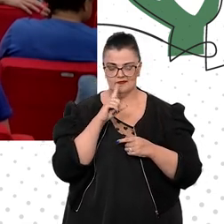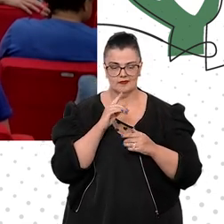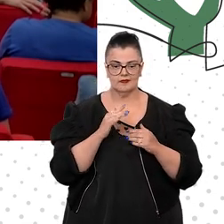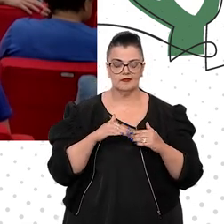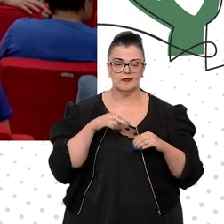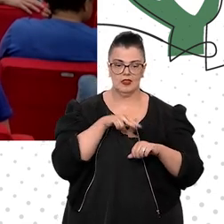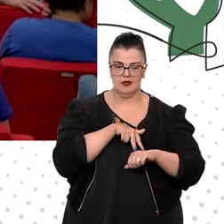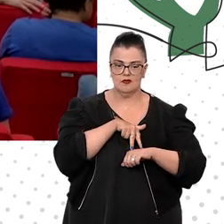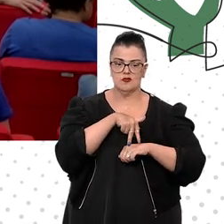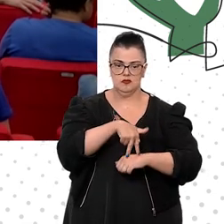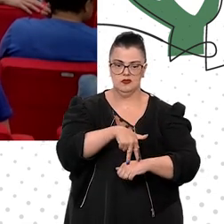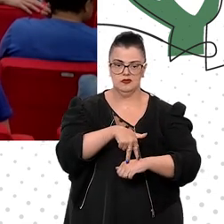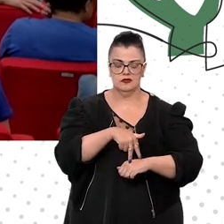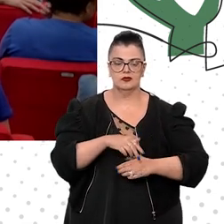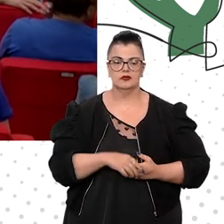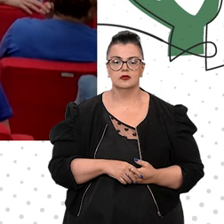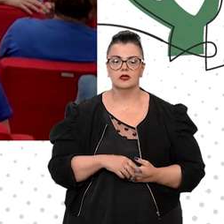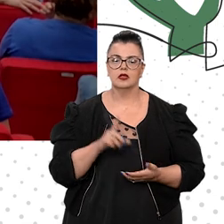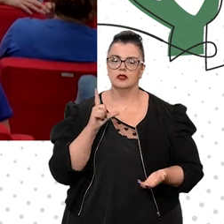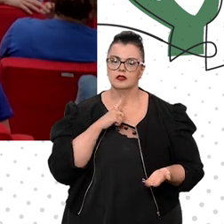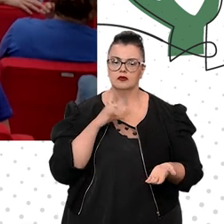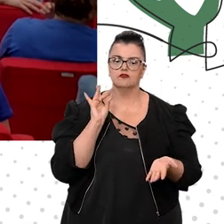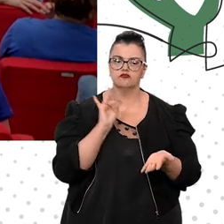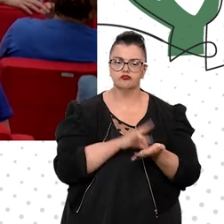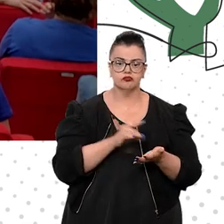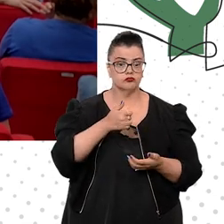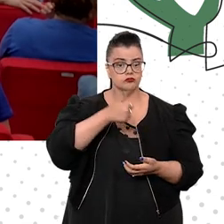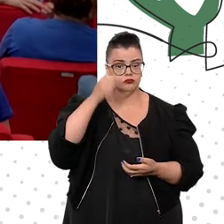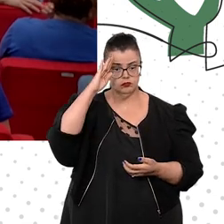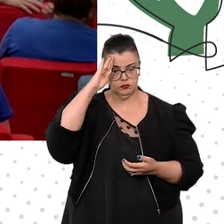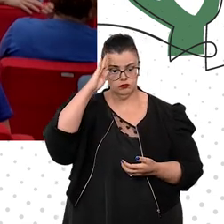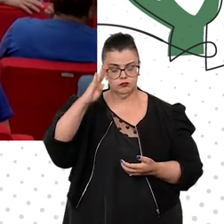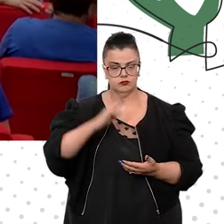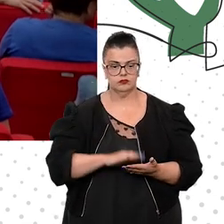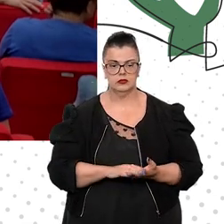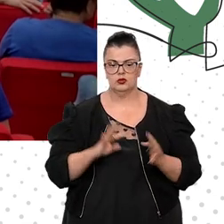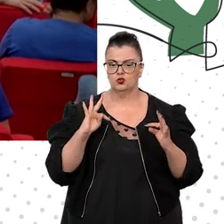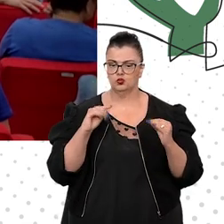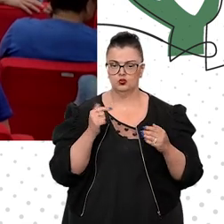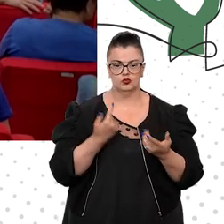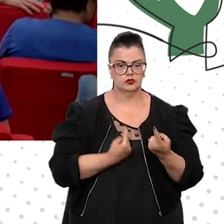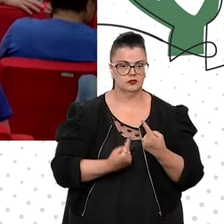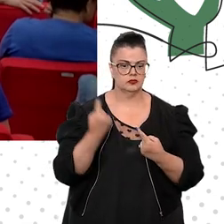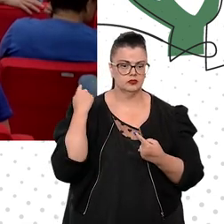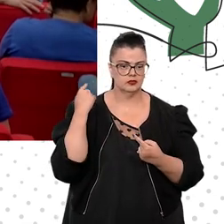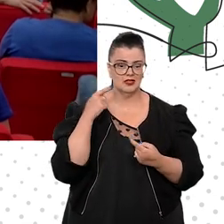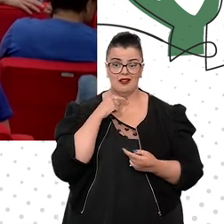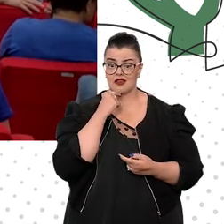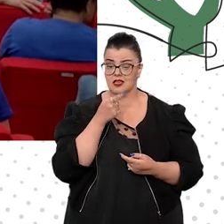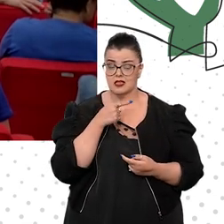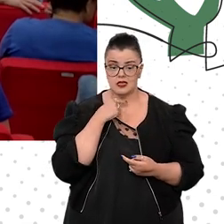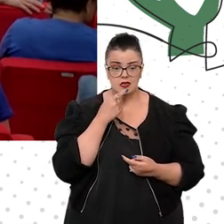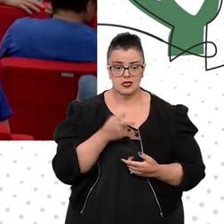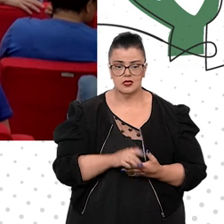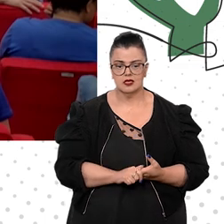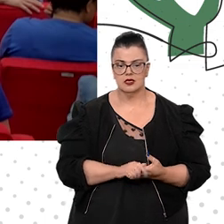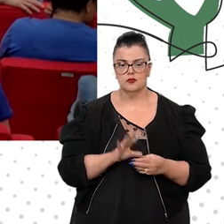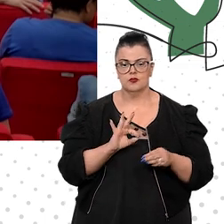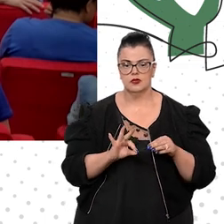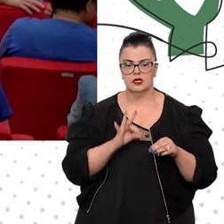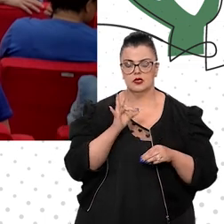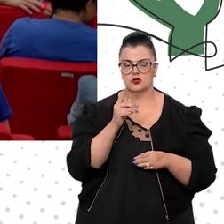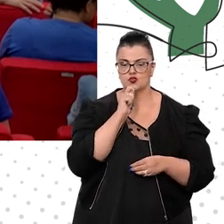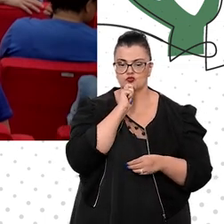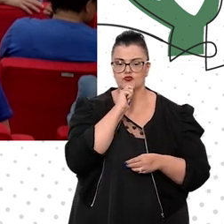e é algo sincero. Ela foi uma pioneira entre todos nós. Quando ninguém entre os ministros falava